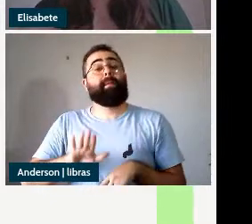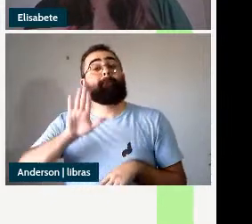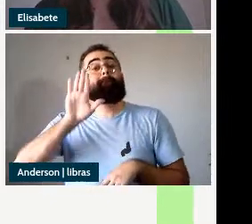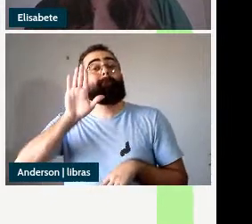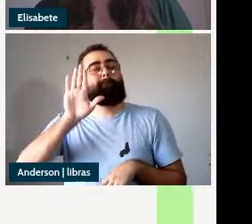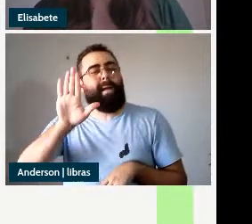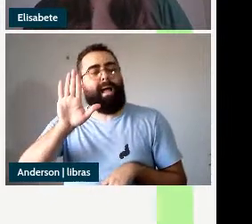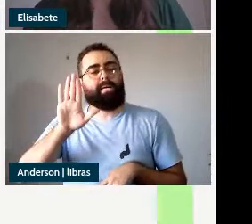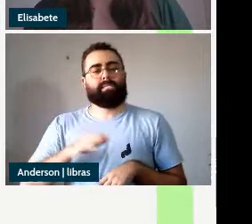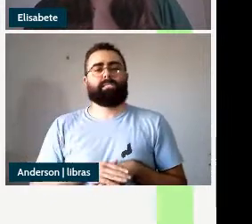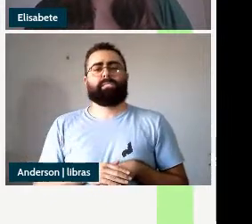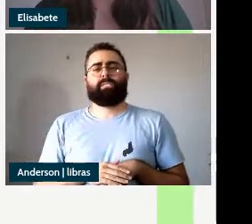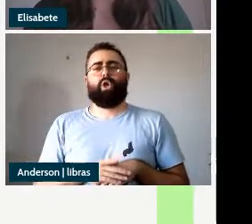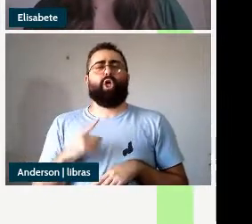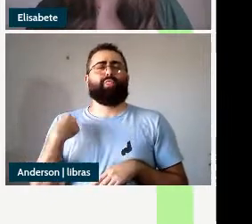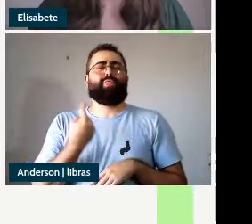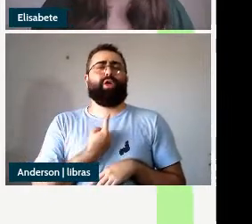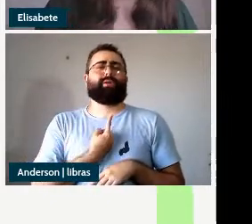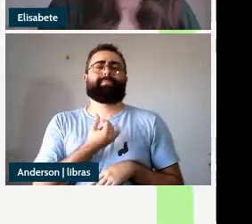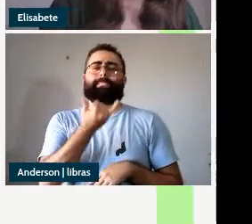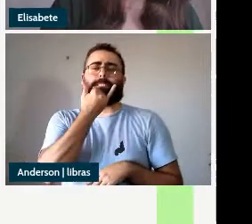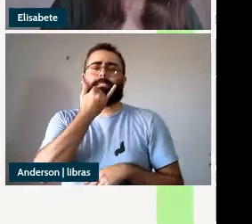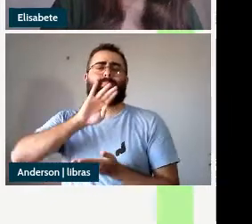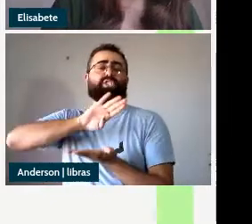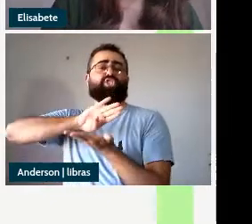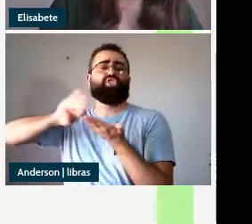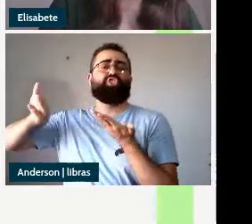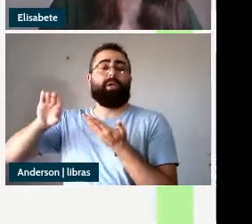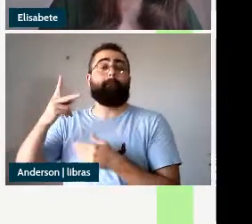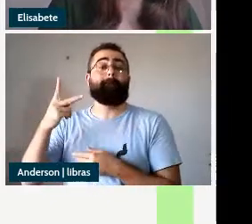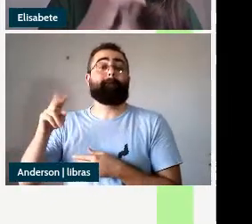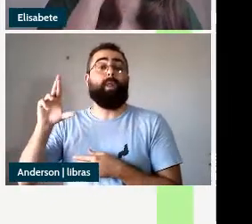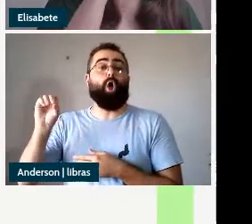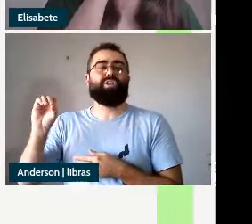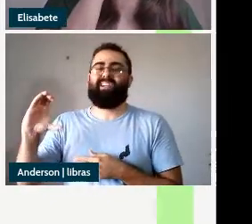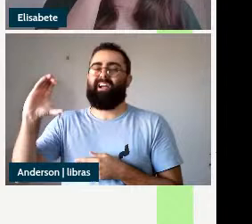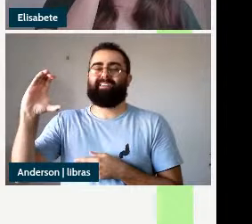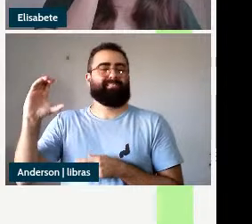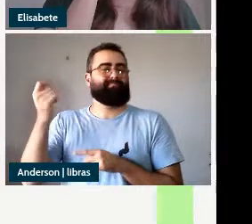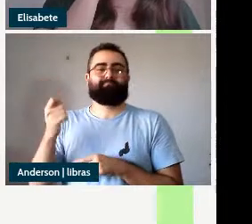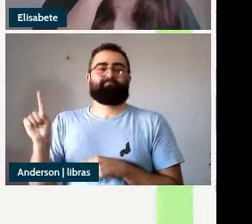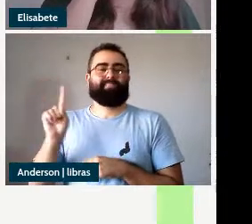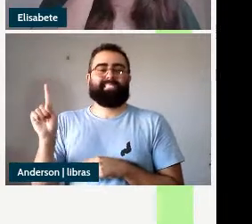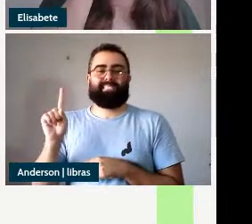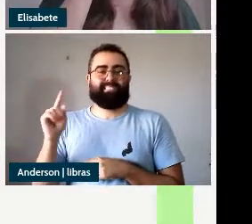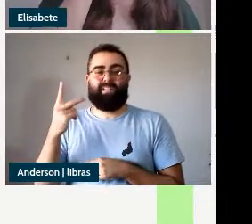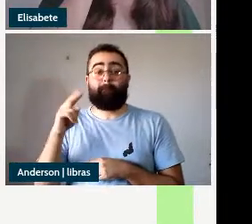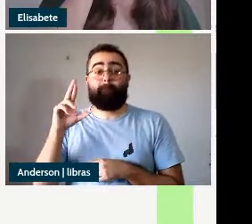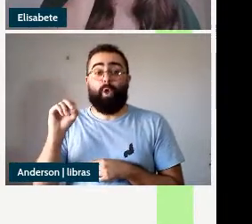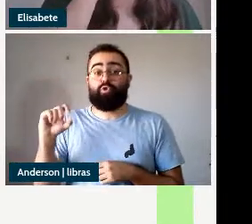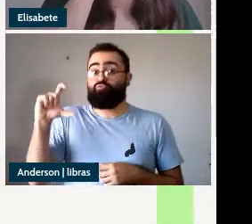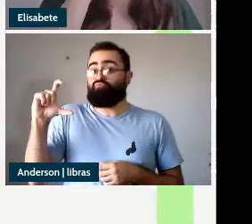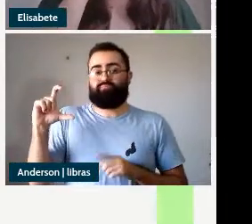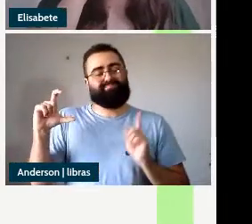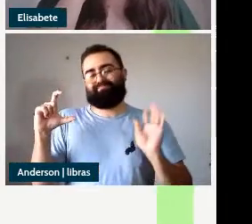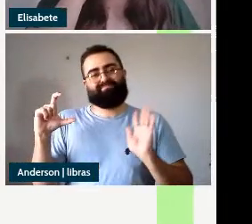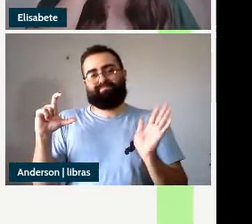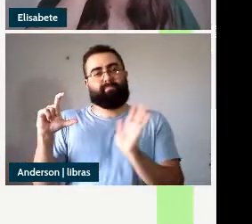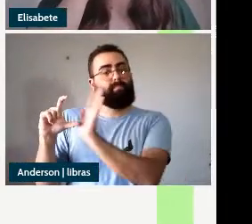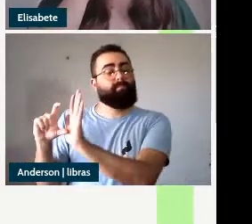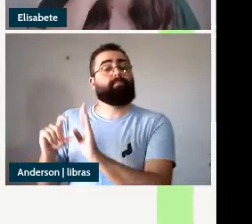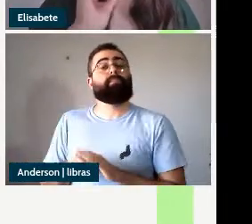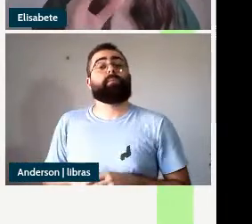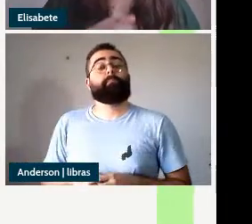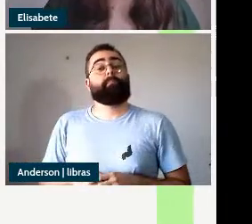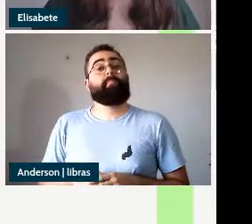gente dispensa a categoria prosão uma segunda questão que motivou a nossa pesquisa do ponto de vista da